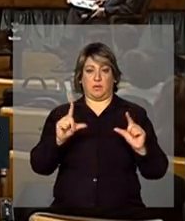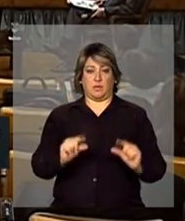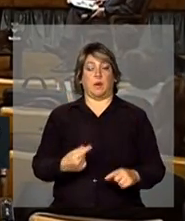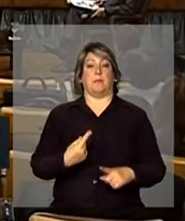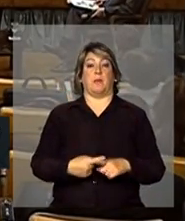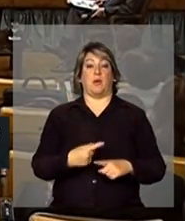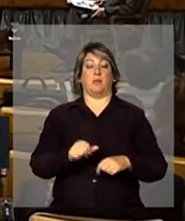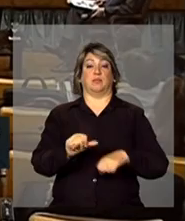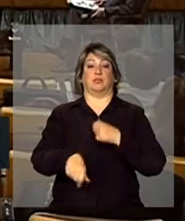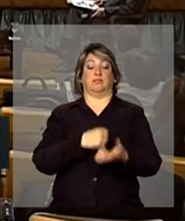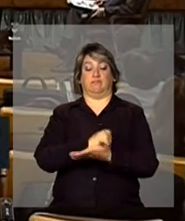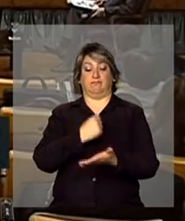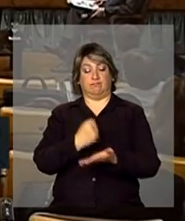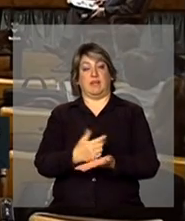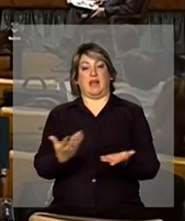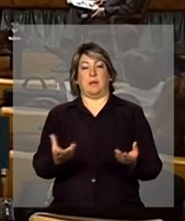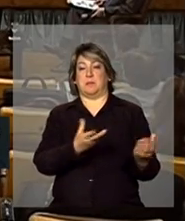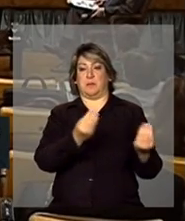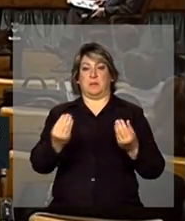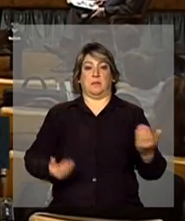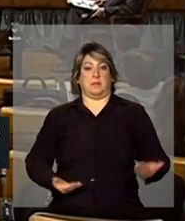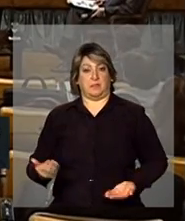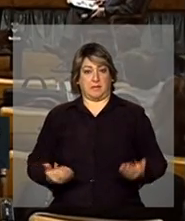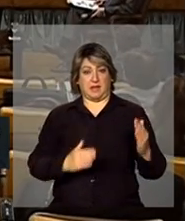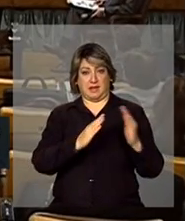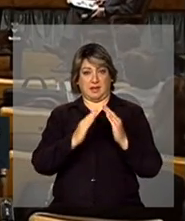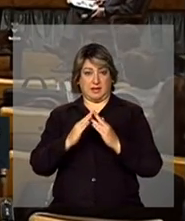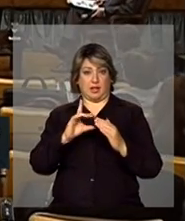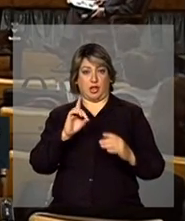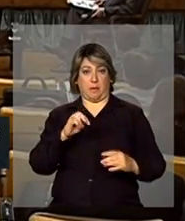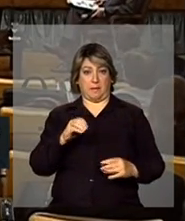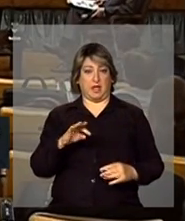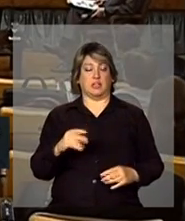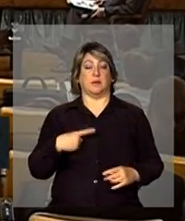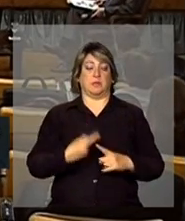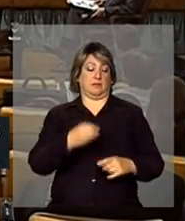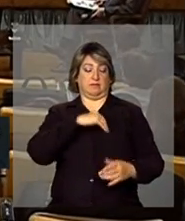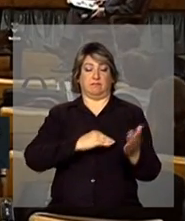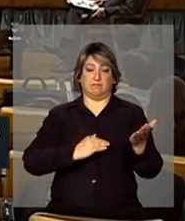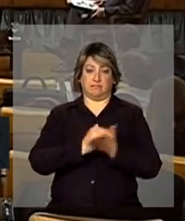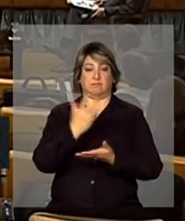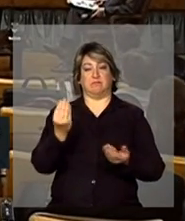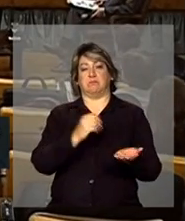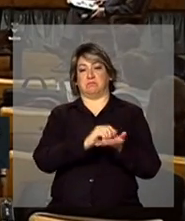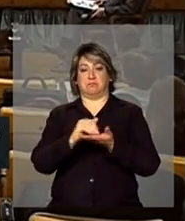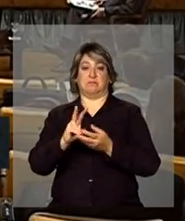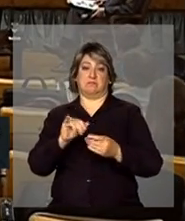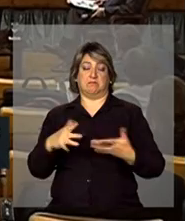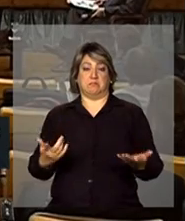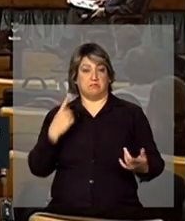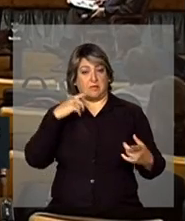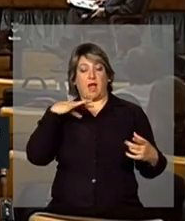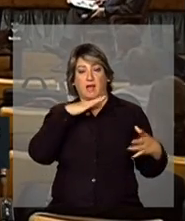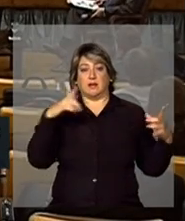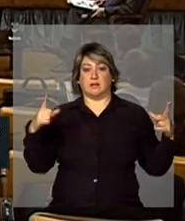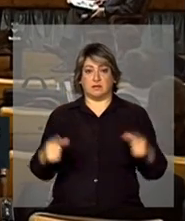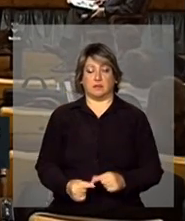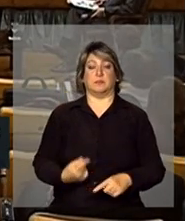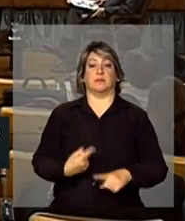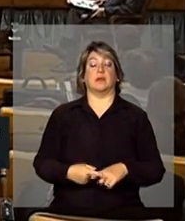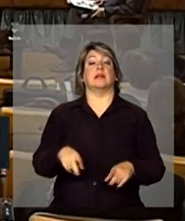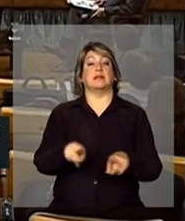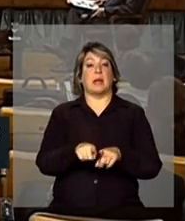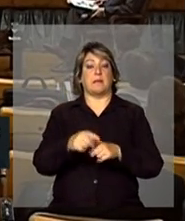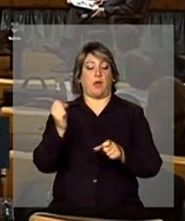mudanças legais, e o aumento da renda das empregadas domésticas. A mesma coisa, isso eu já tinha observado no setor de construção